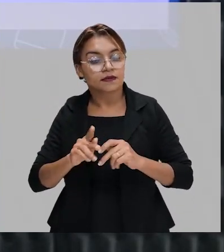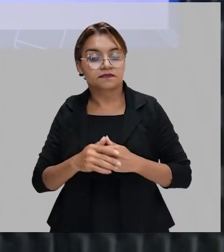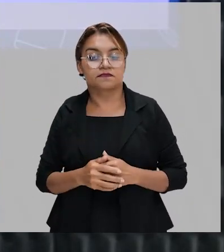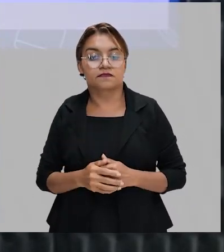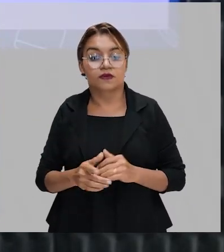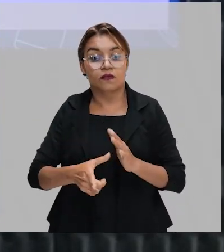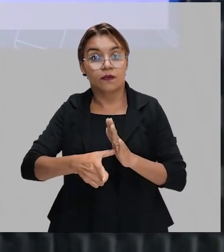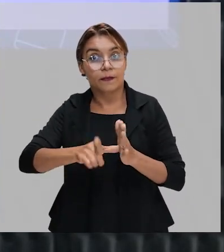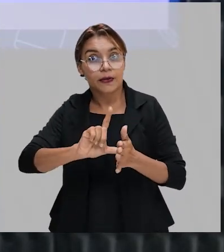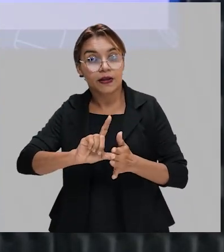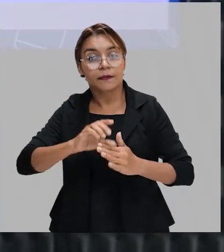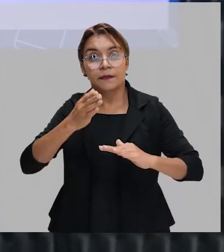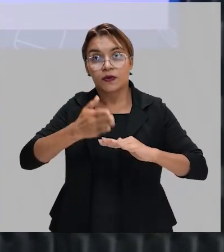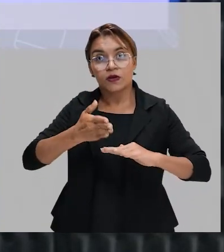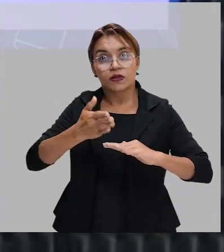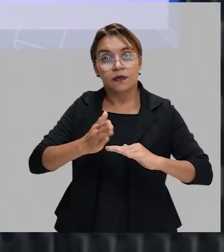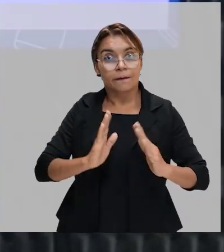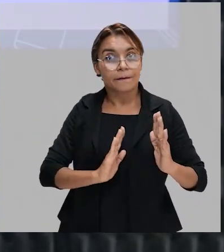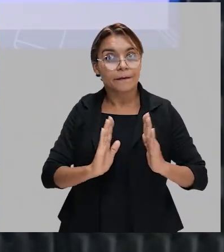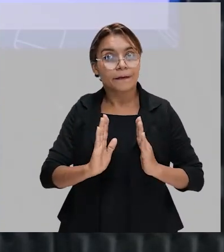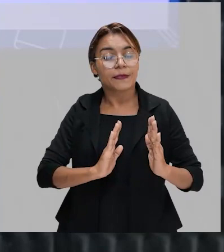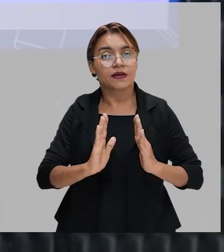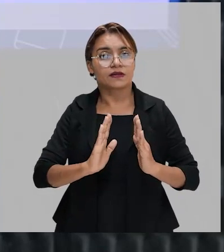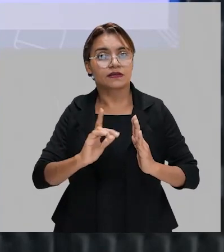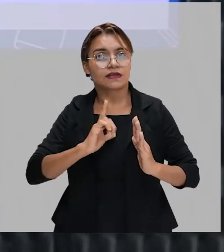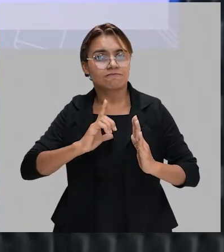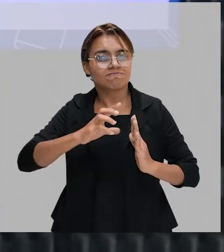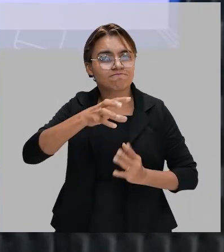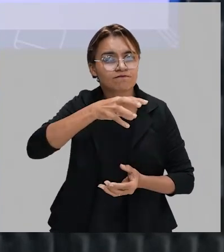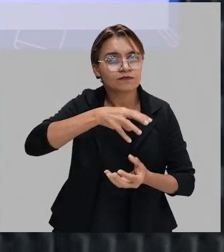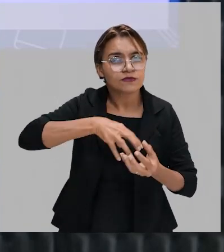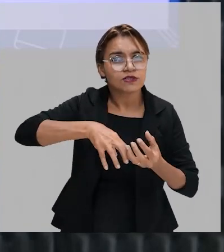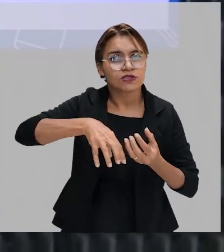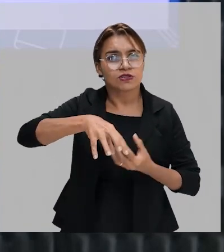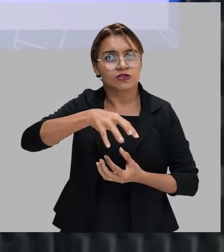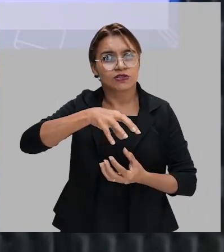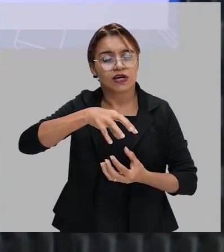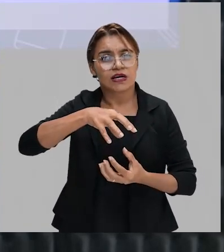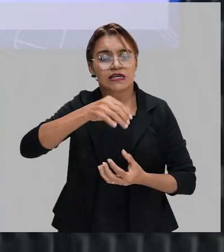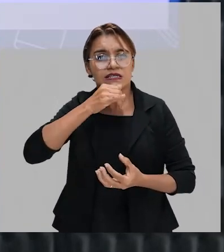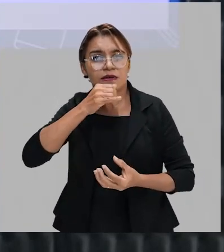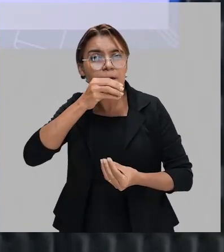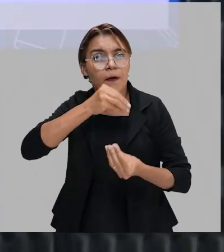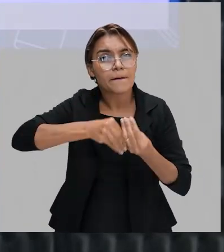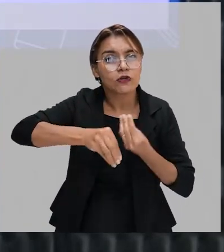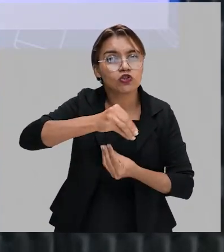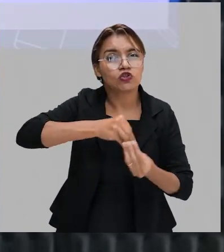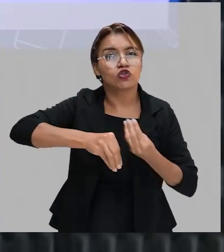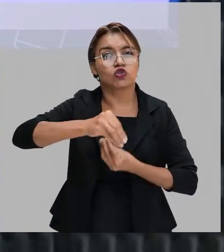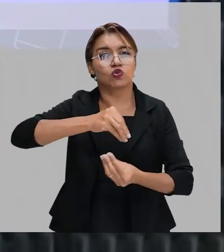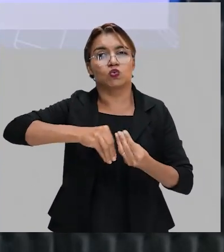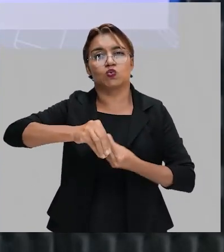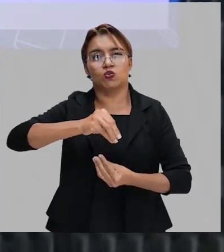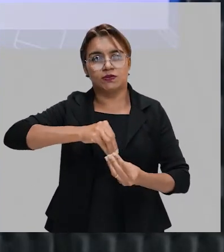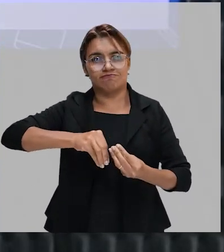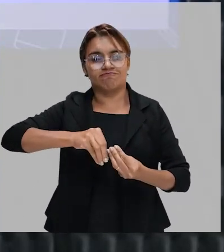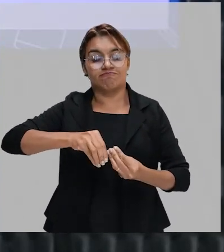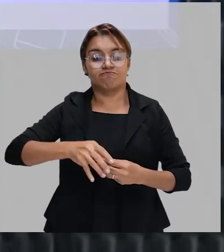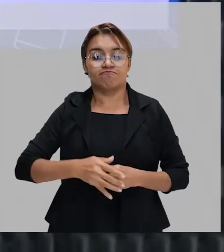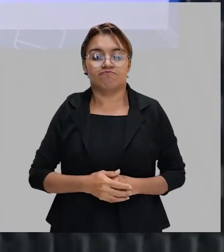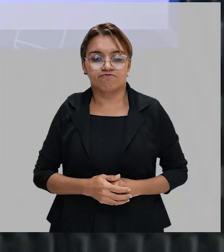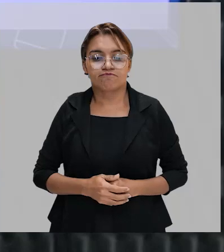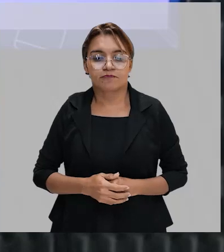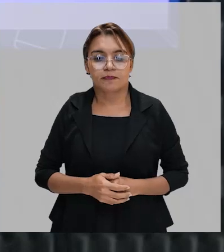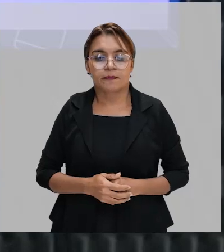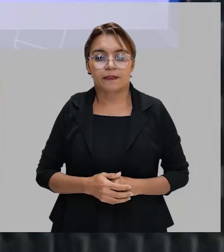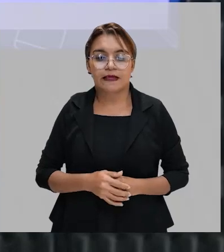é uma época de muita mistura, muito eclética. Tendências se misturaram, visões